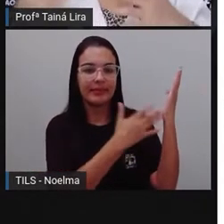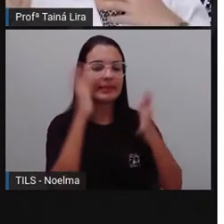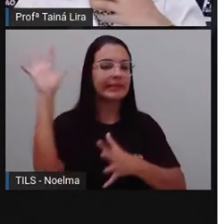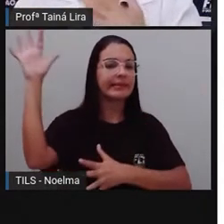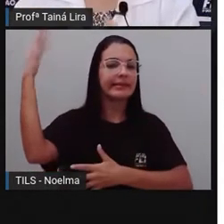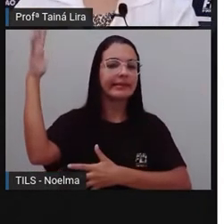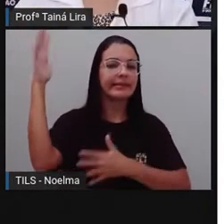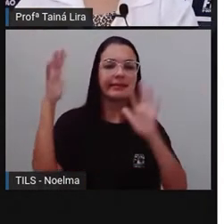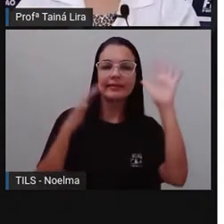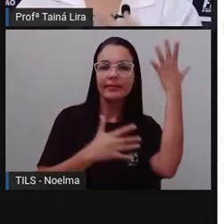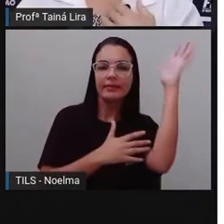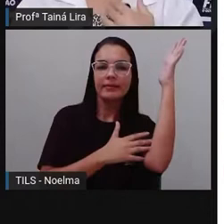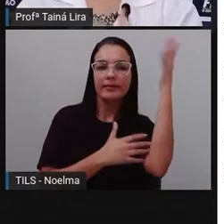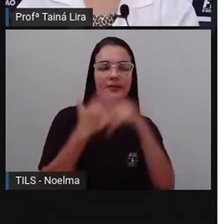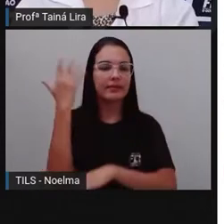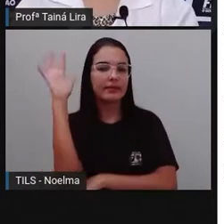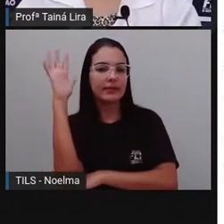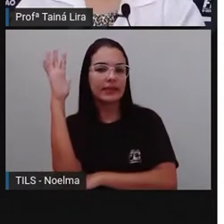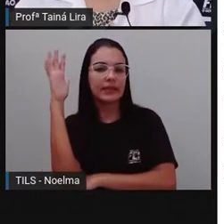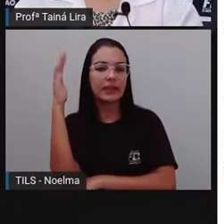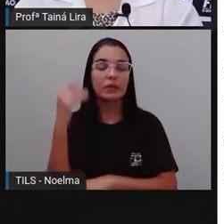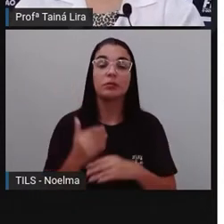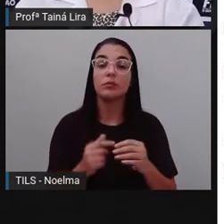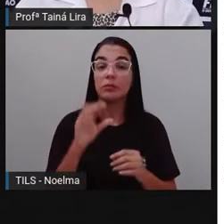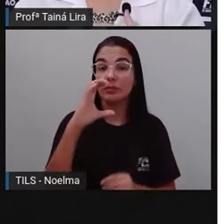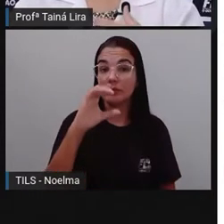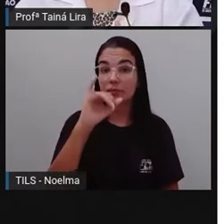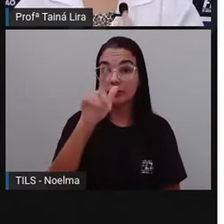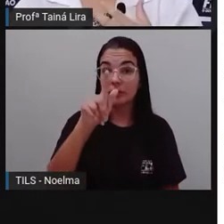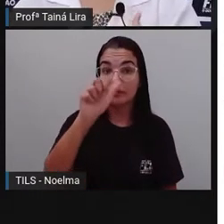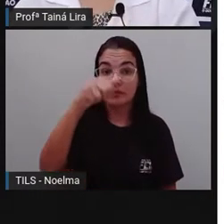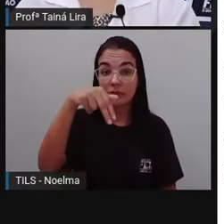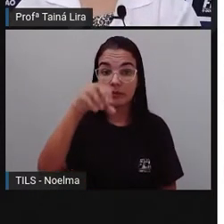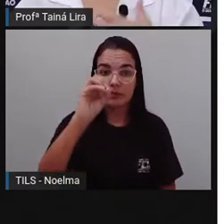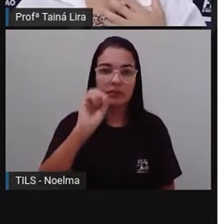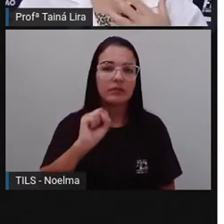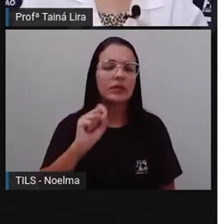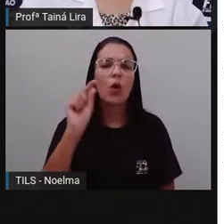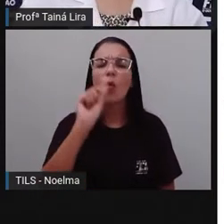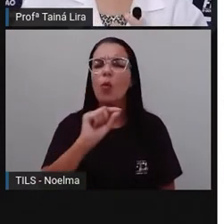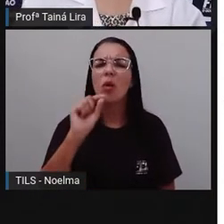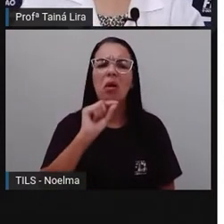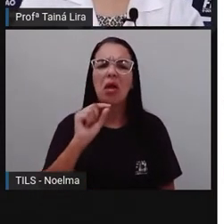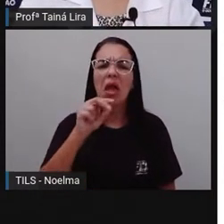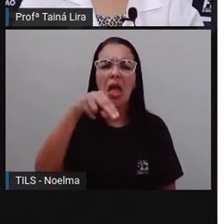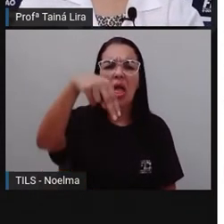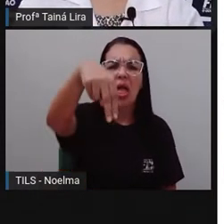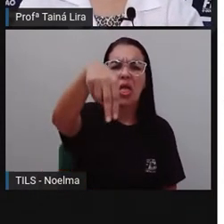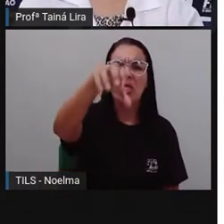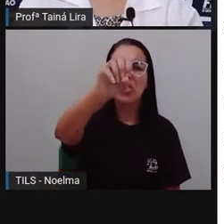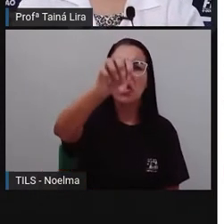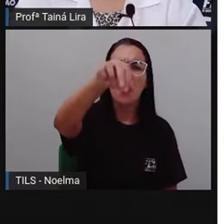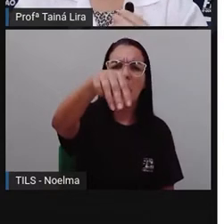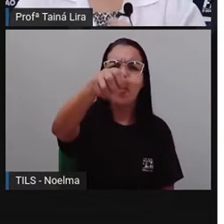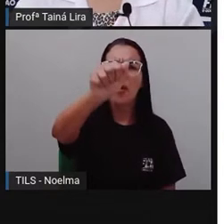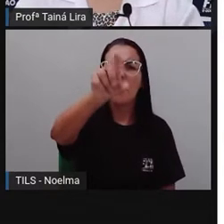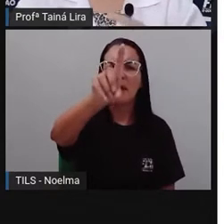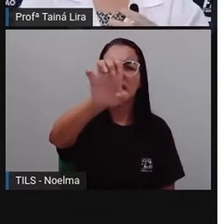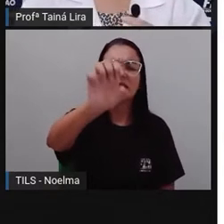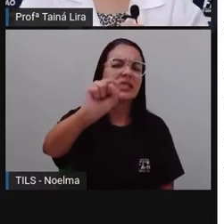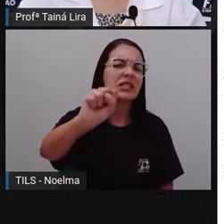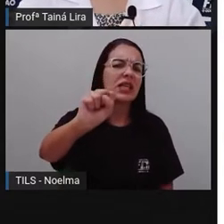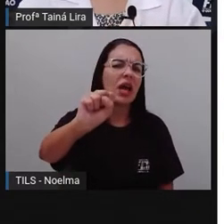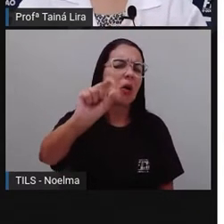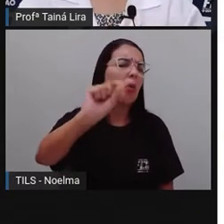Ou para quem são os ciganos? Os ciganos, eles são nômades. O que significa isso para os nômades? Eles